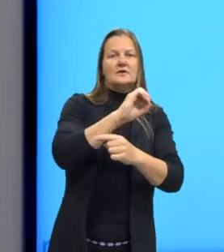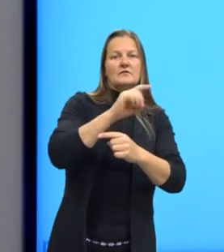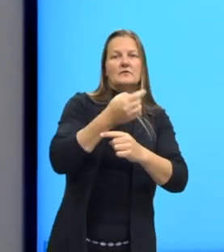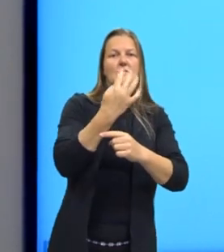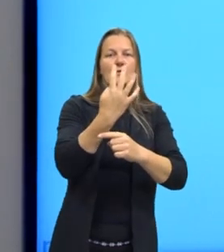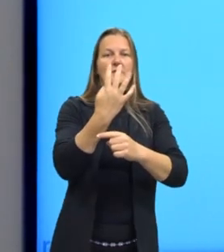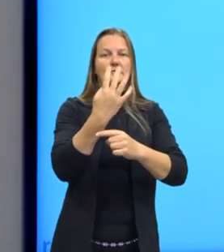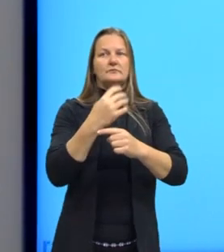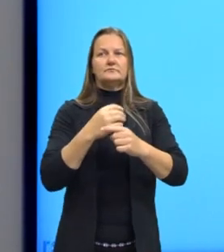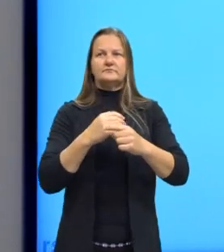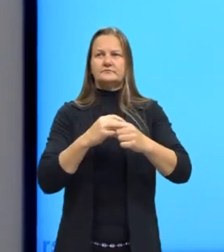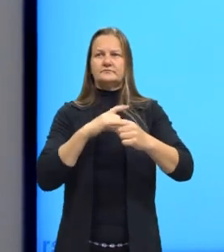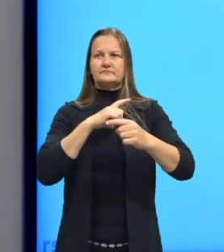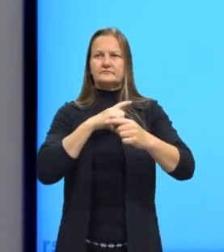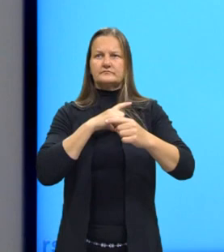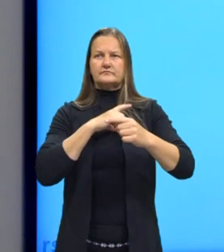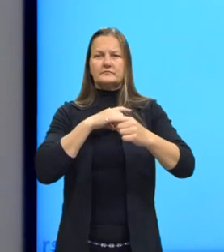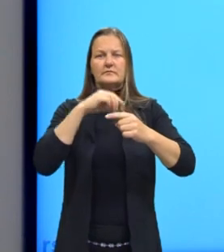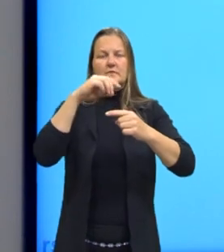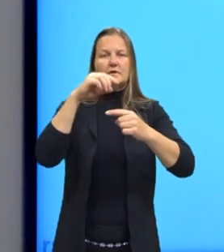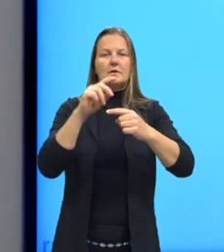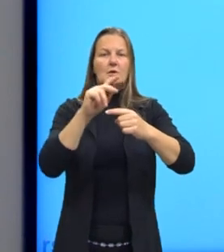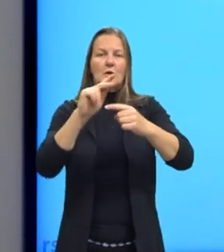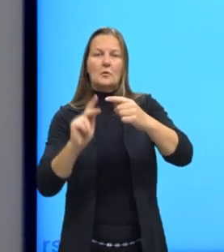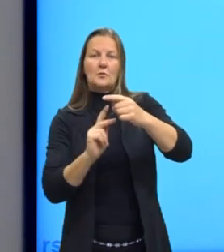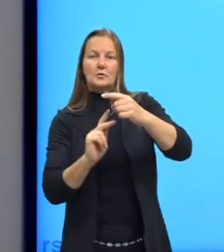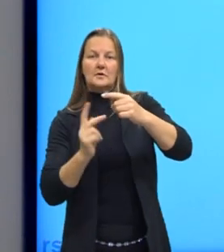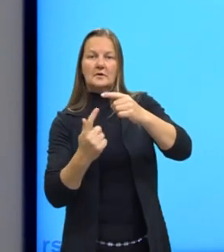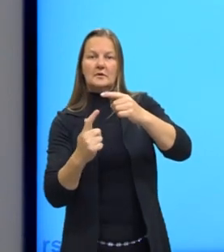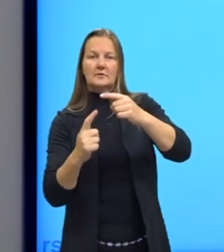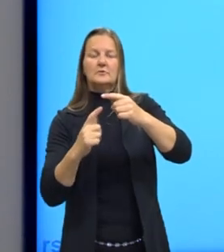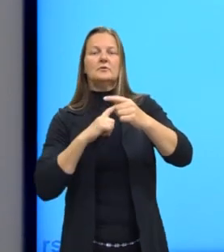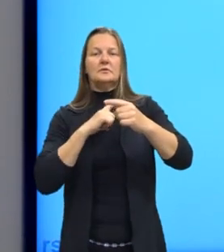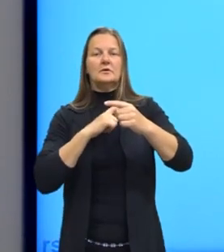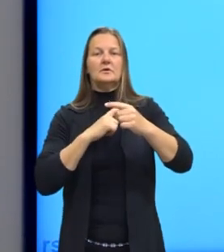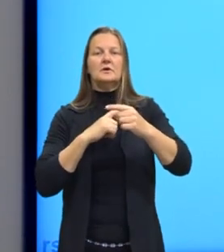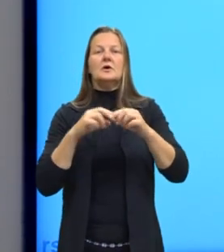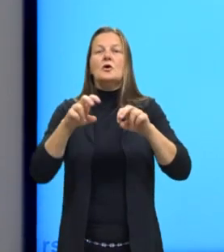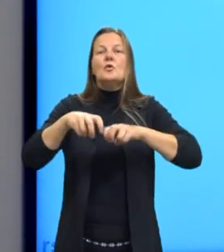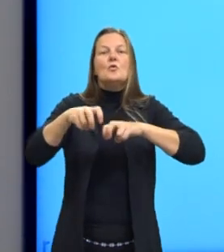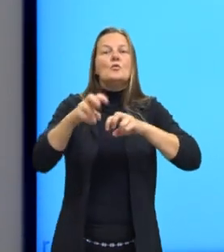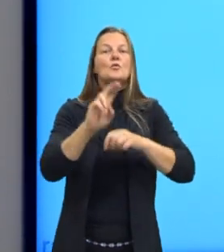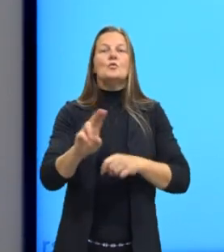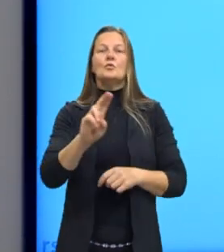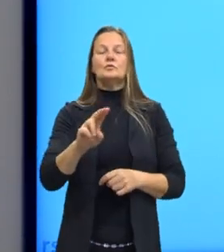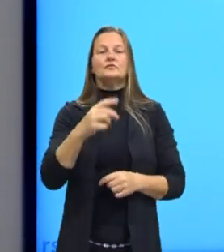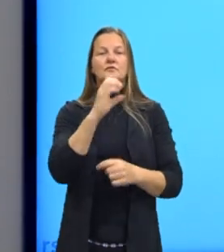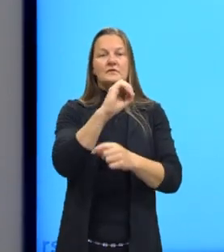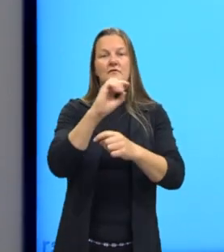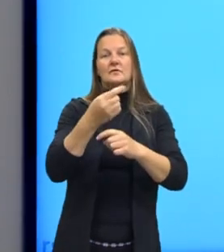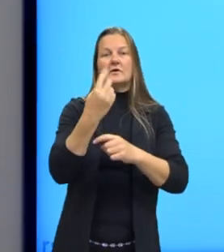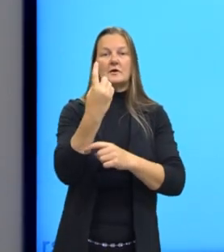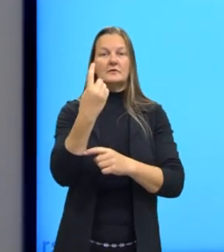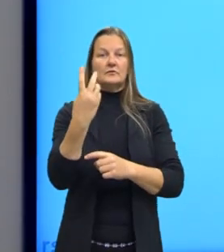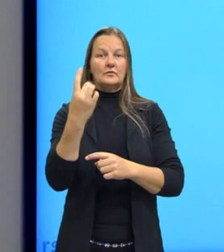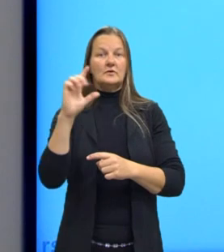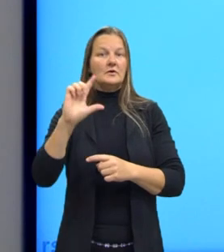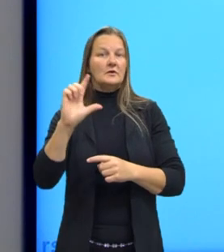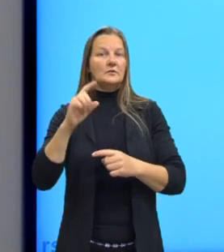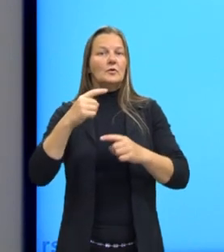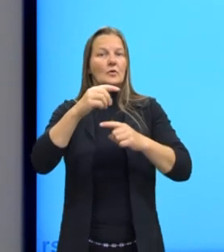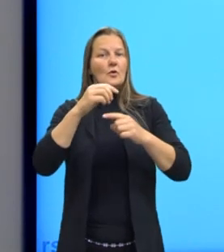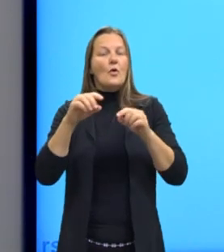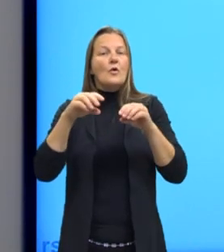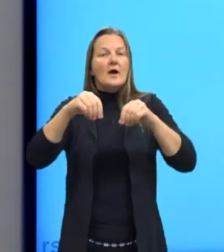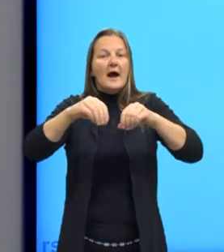litro, aqui é 30mg por quilo, para a sola agrícola e 0,14mg por litro para